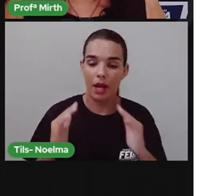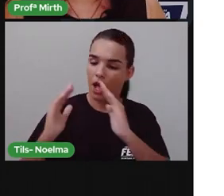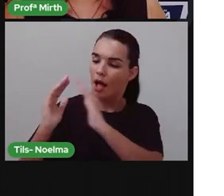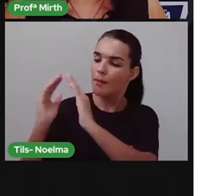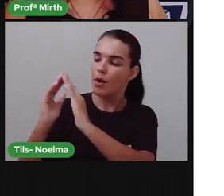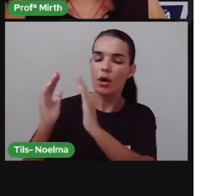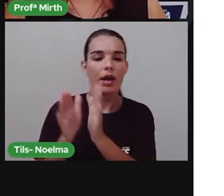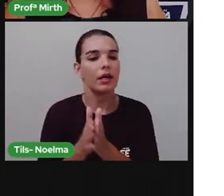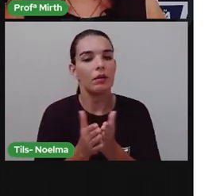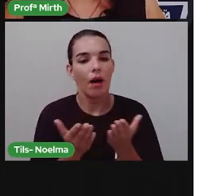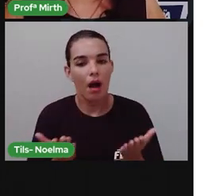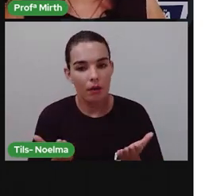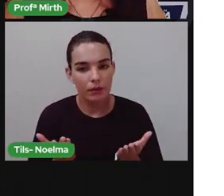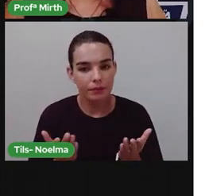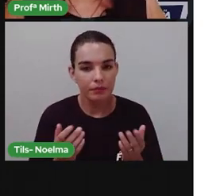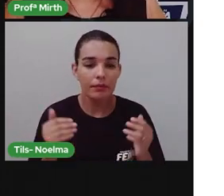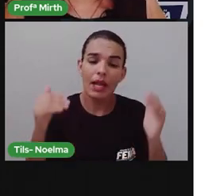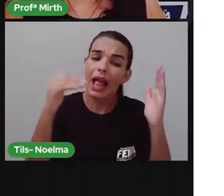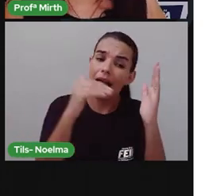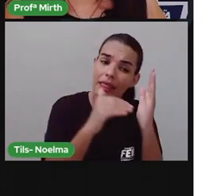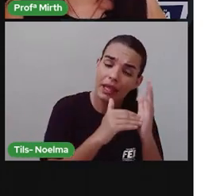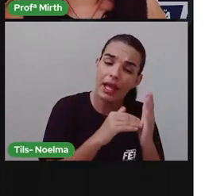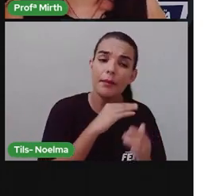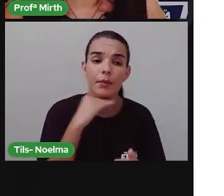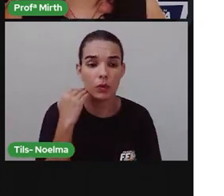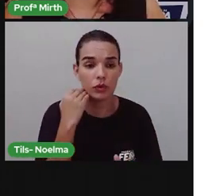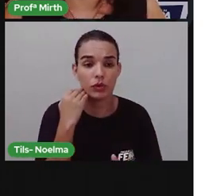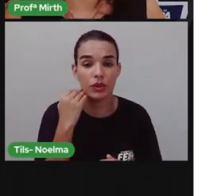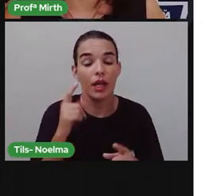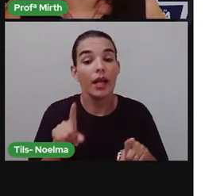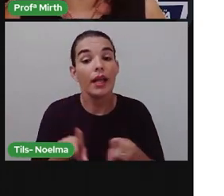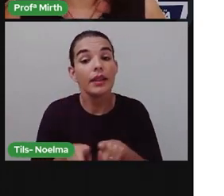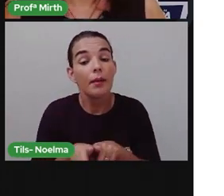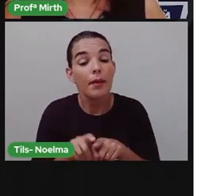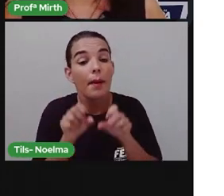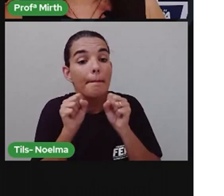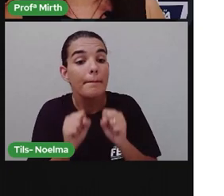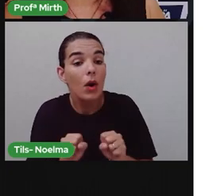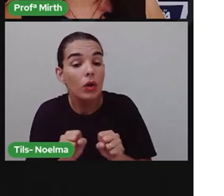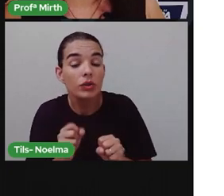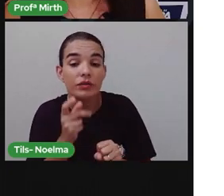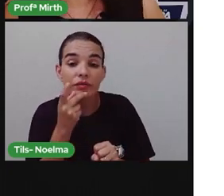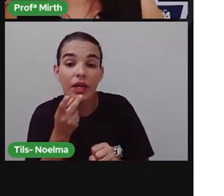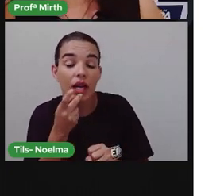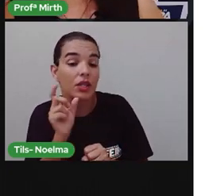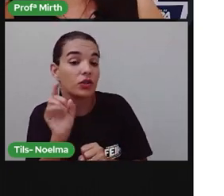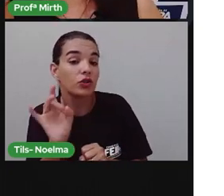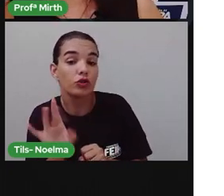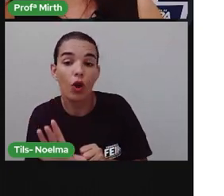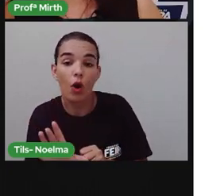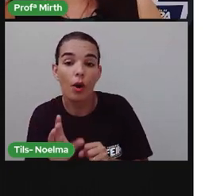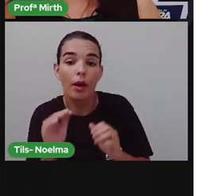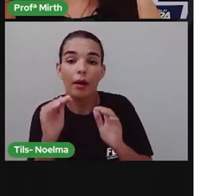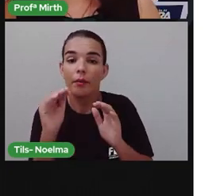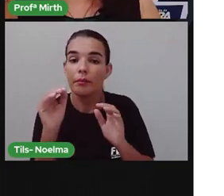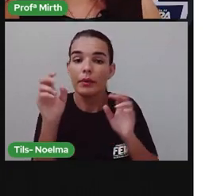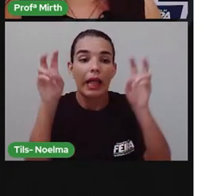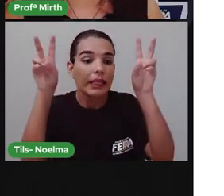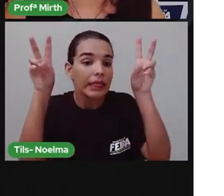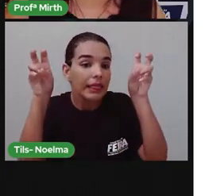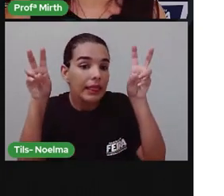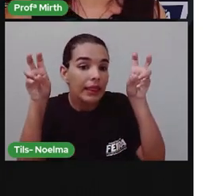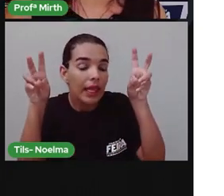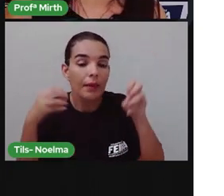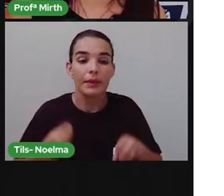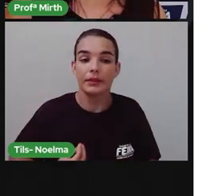ou essa biografia também pode acontecer por temas, né? Falar sobre amores dessa pessoa, falar sobre as